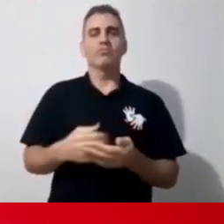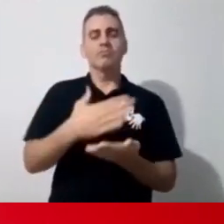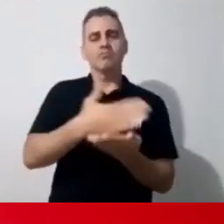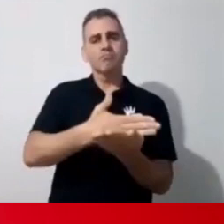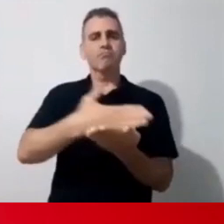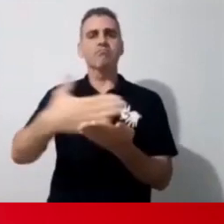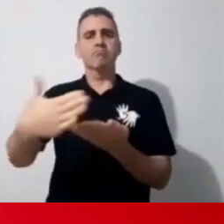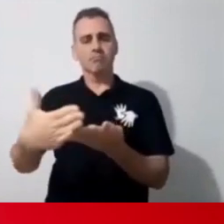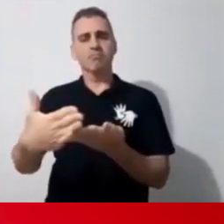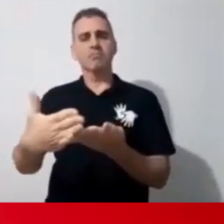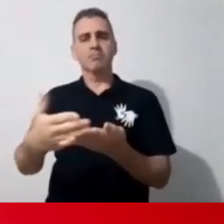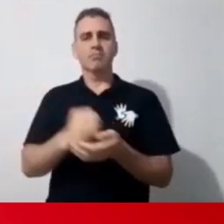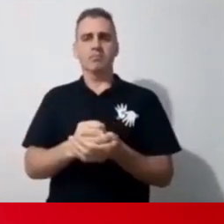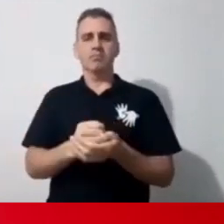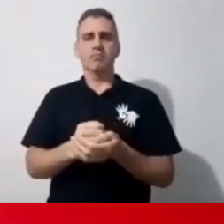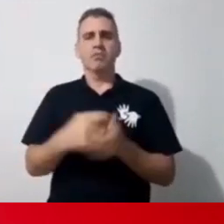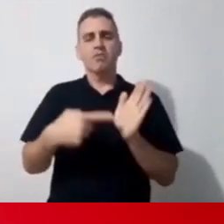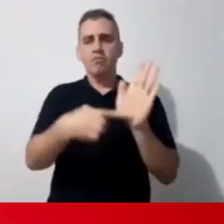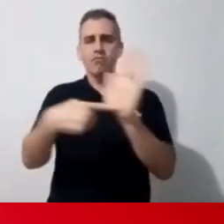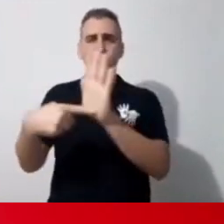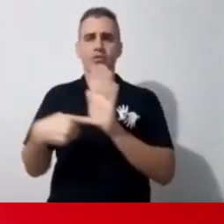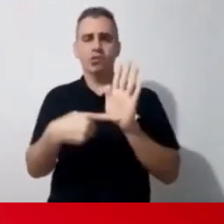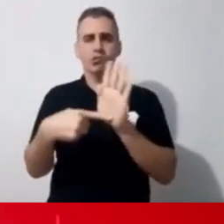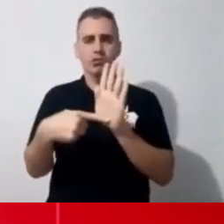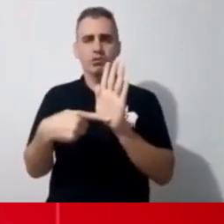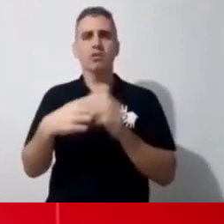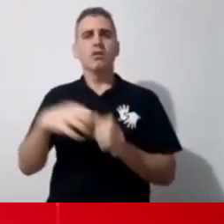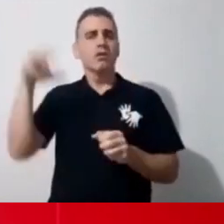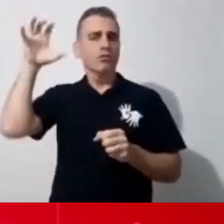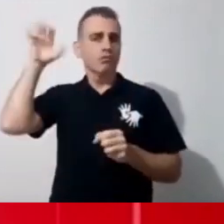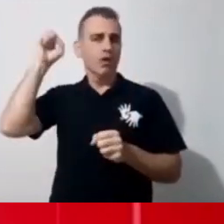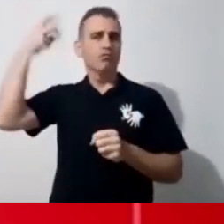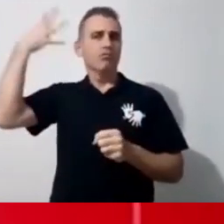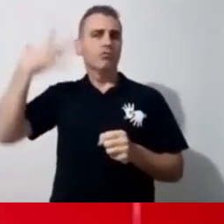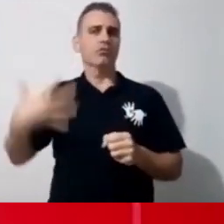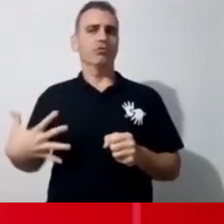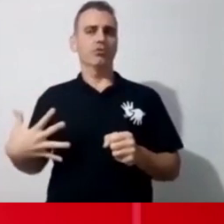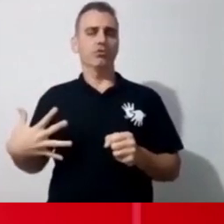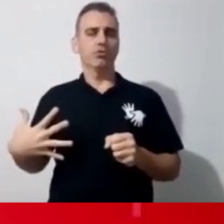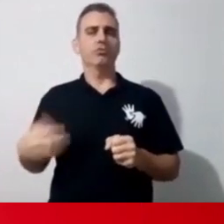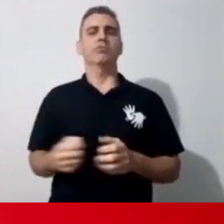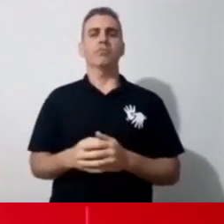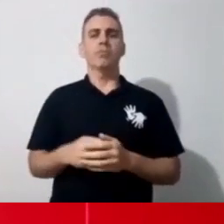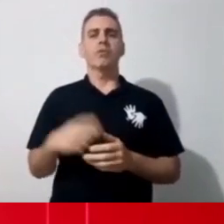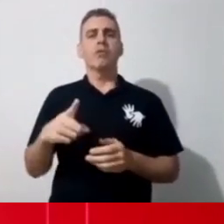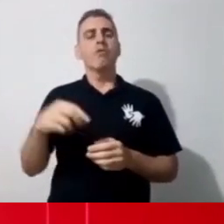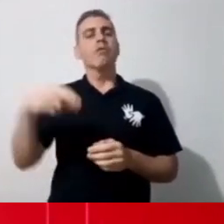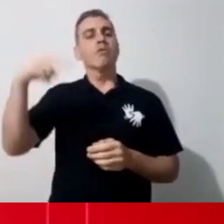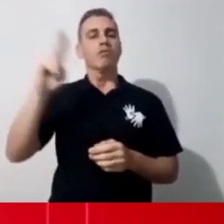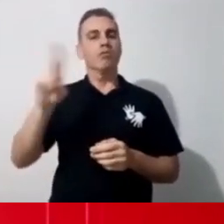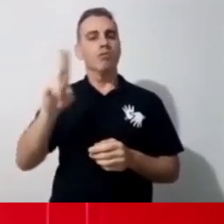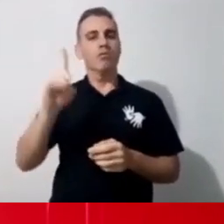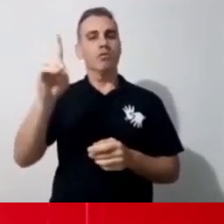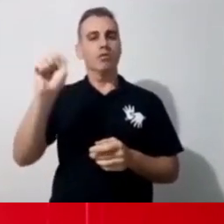apresentação, uma breve apresentação de todos e com uma áudio descrição. Então, nome é Daniela, tenho